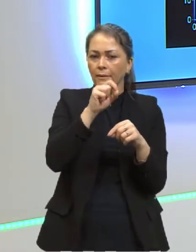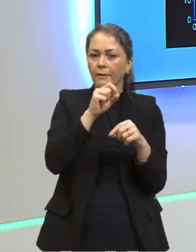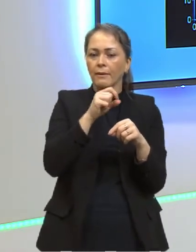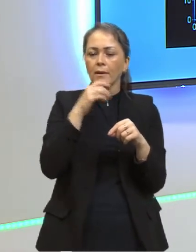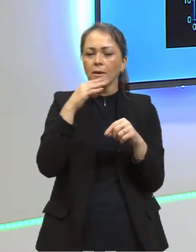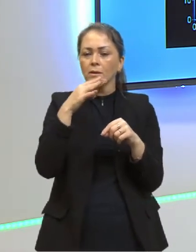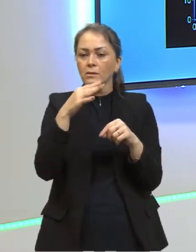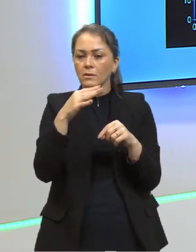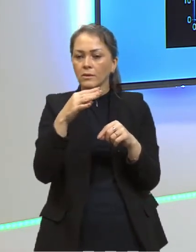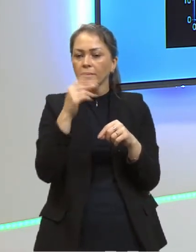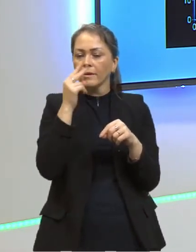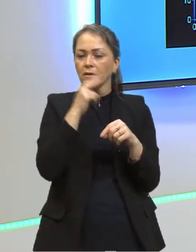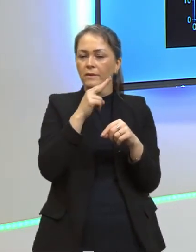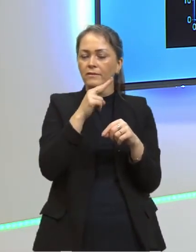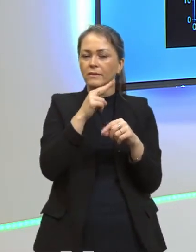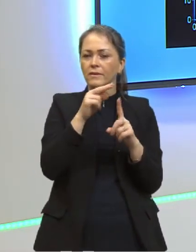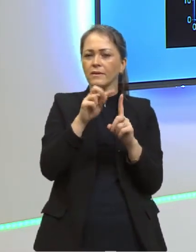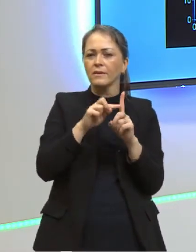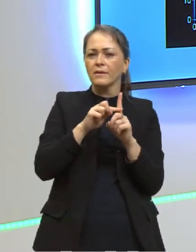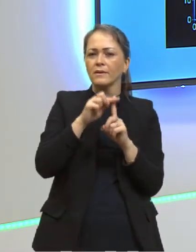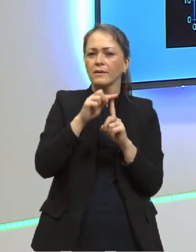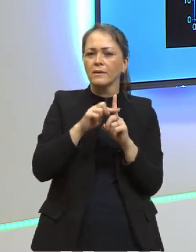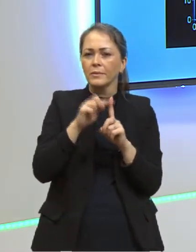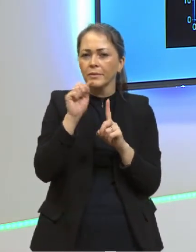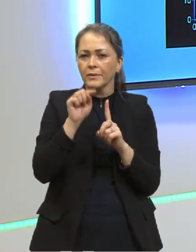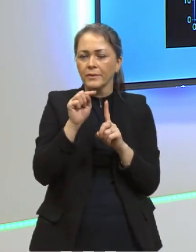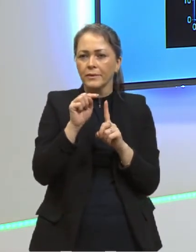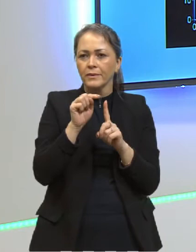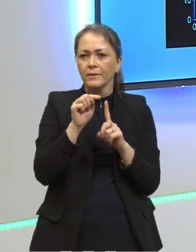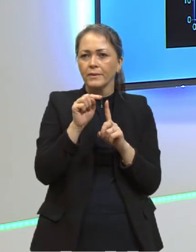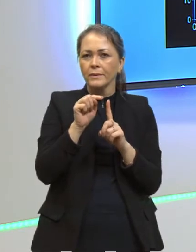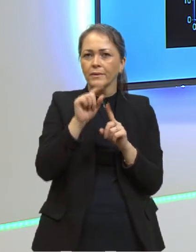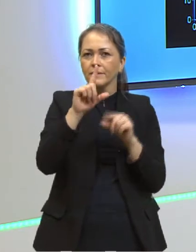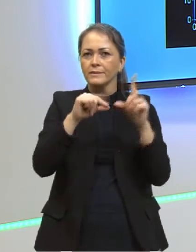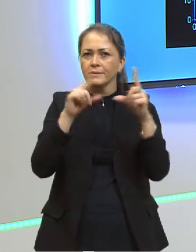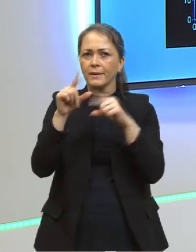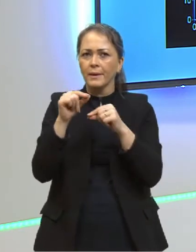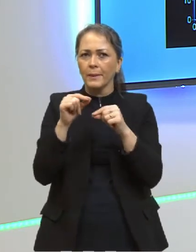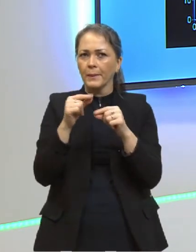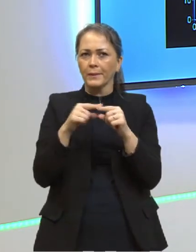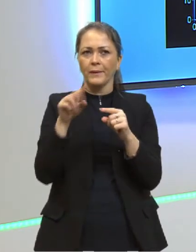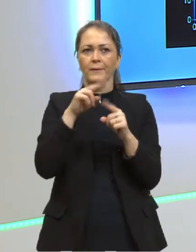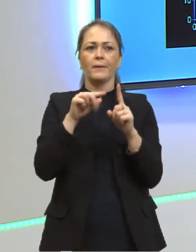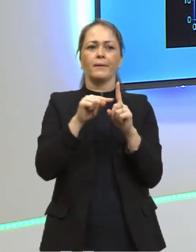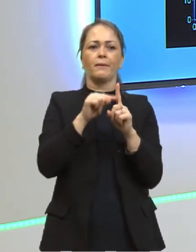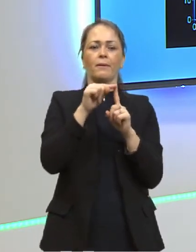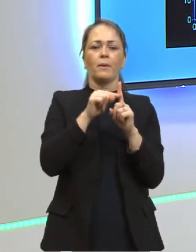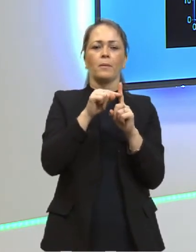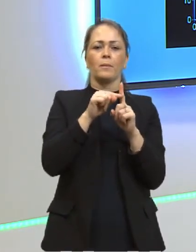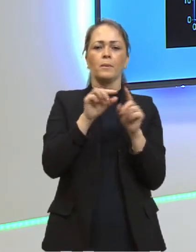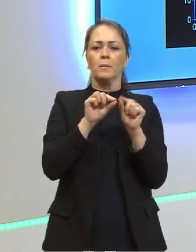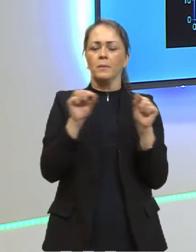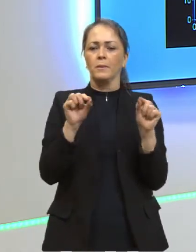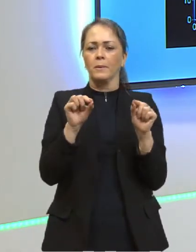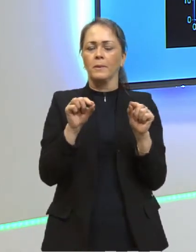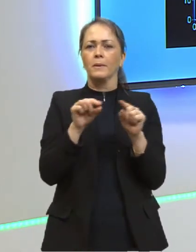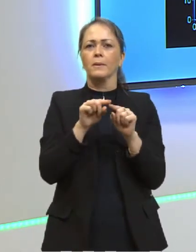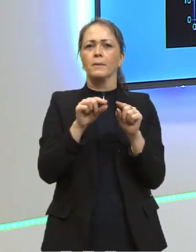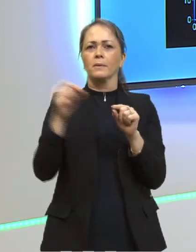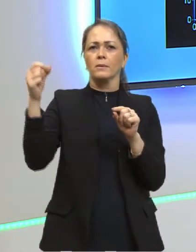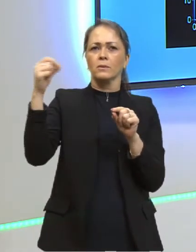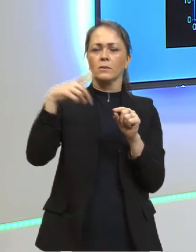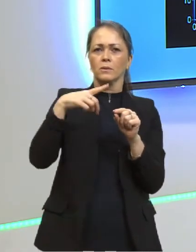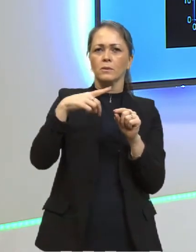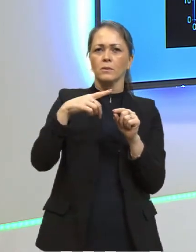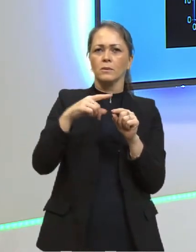dessas estrelas, por isso que a gente sabe, ninguém colocou um termômetro lá na estrela para saber a temperatura do Sol de outras estrelas. A distância,